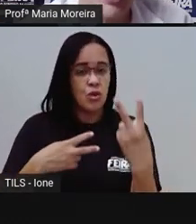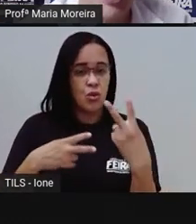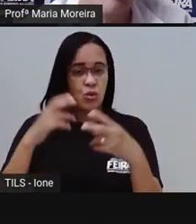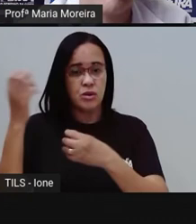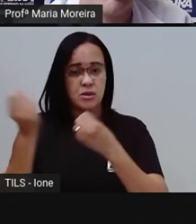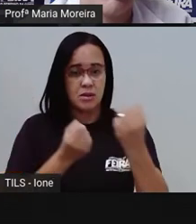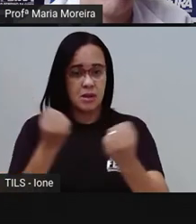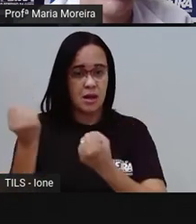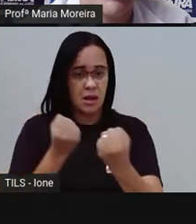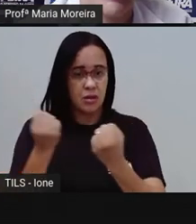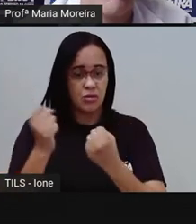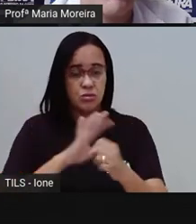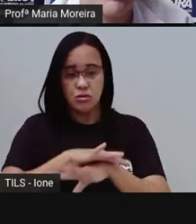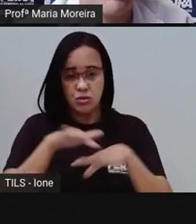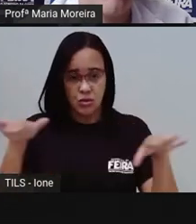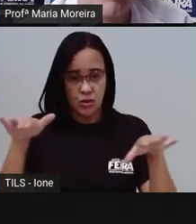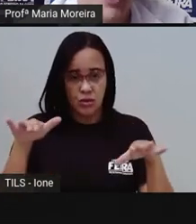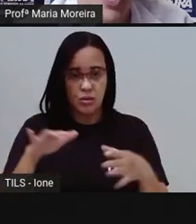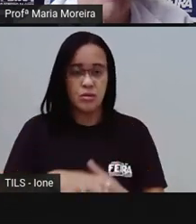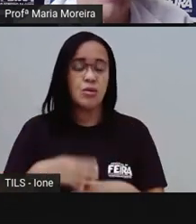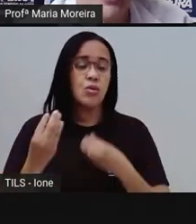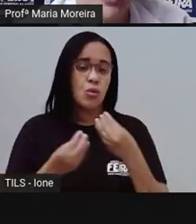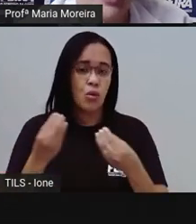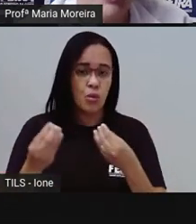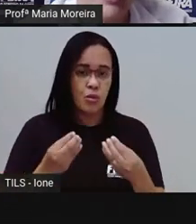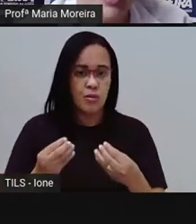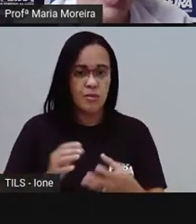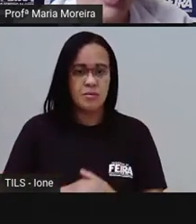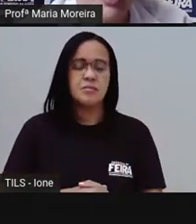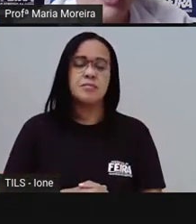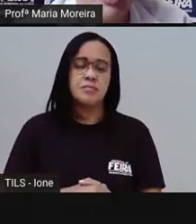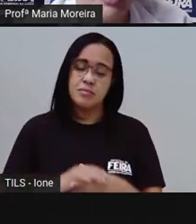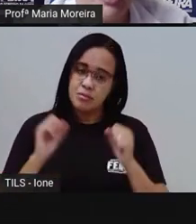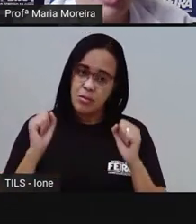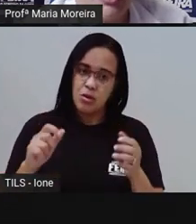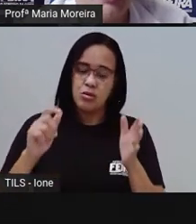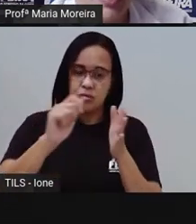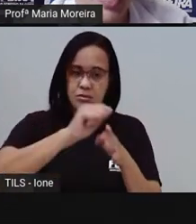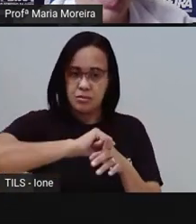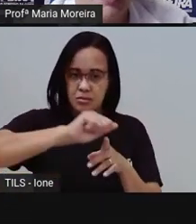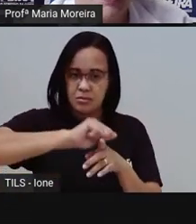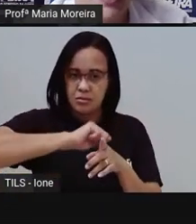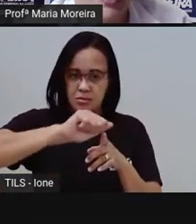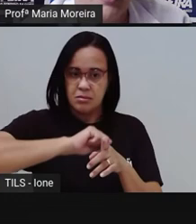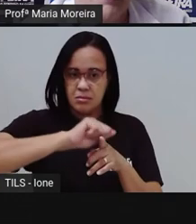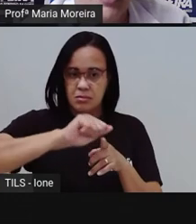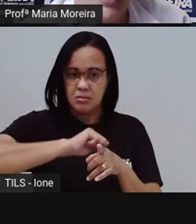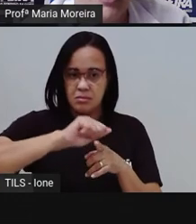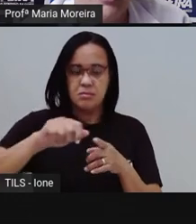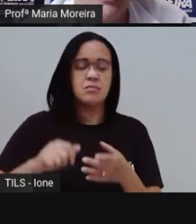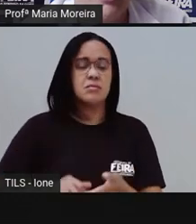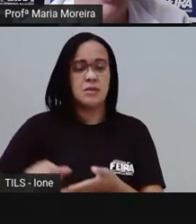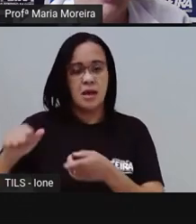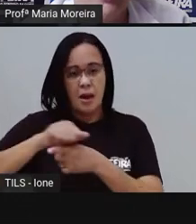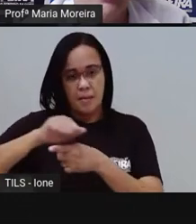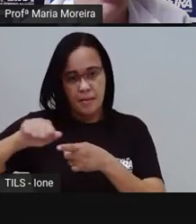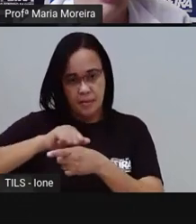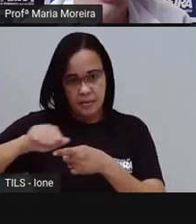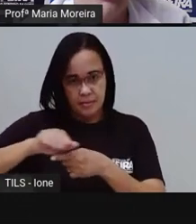Dois carros. Então, o que a vai fazer aqui? A gente vai apagar, né? A gente vai apagar, apaga.